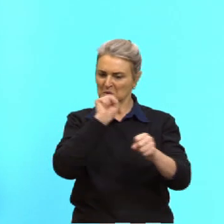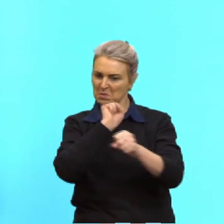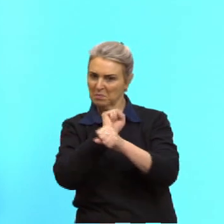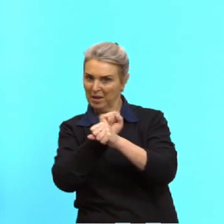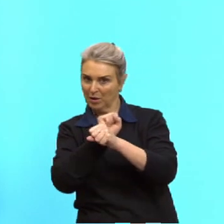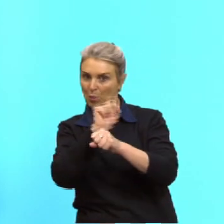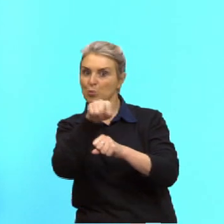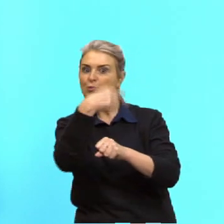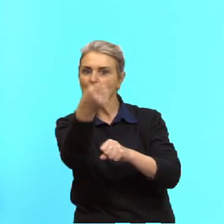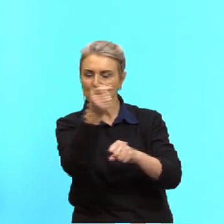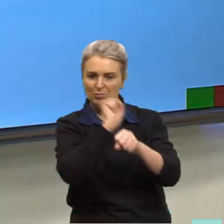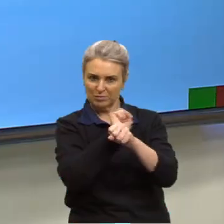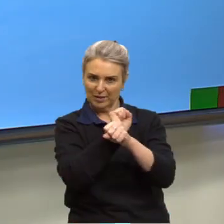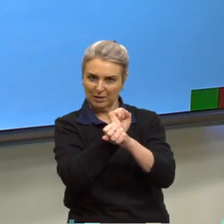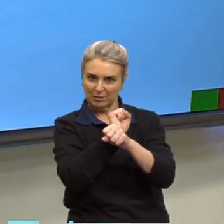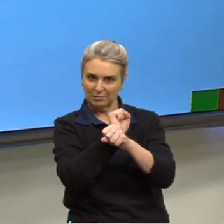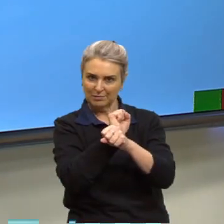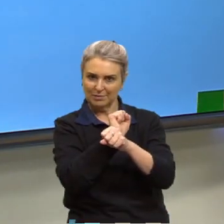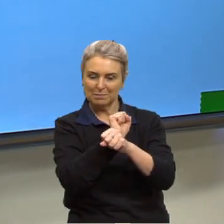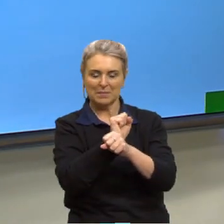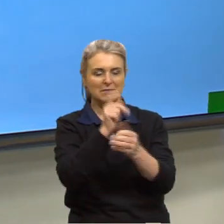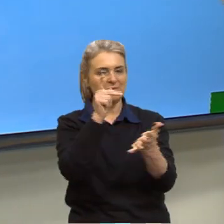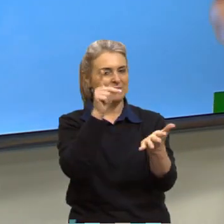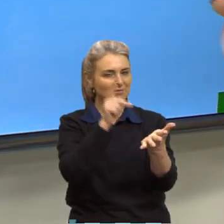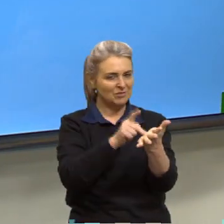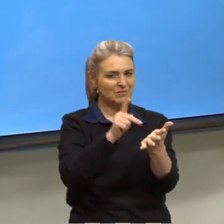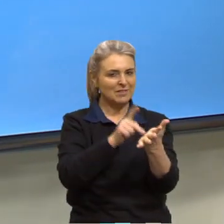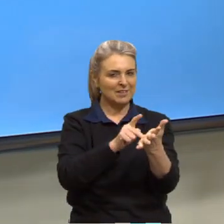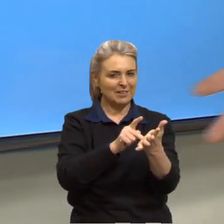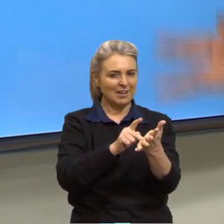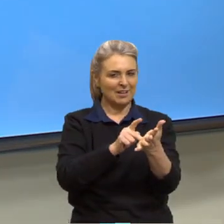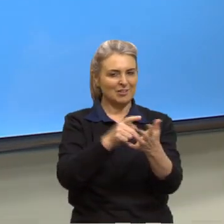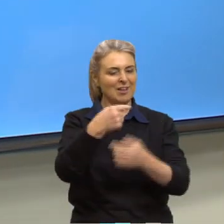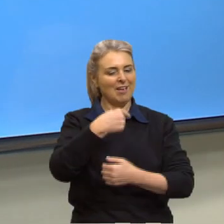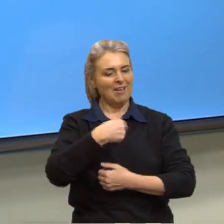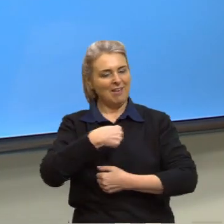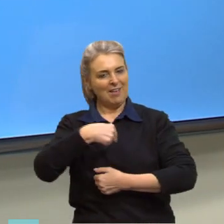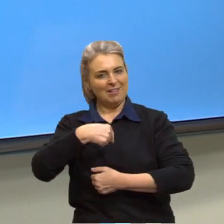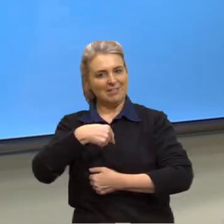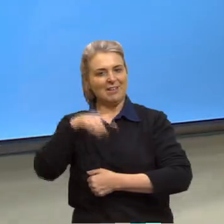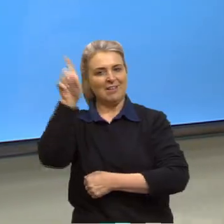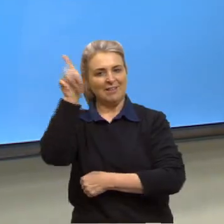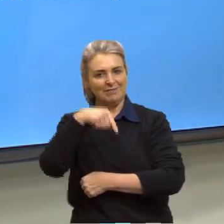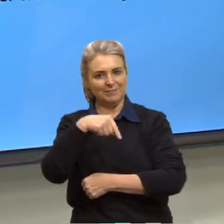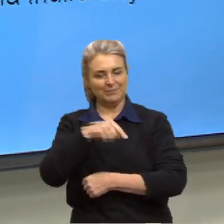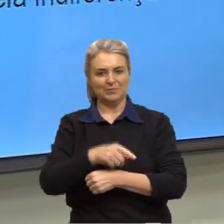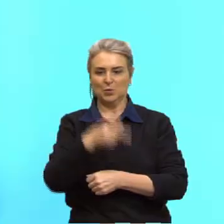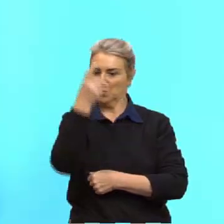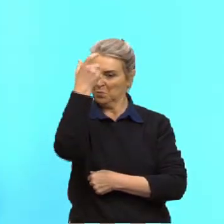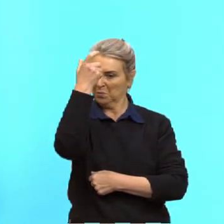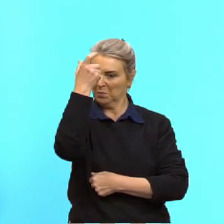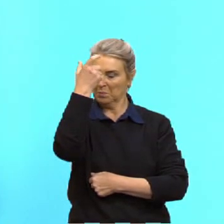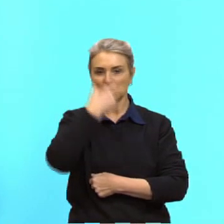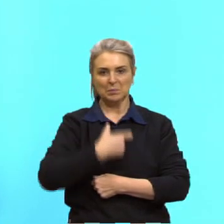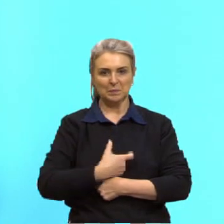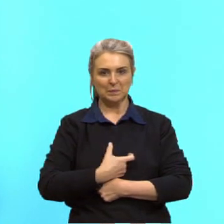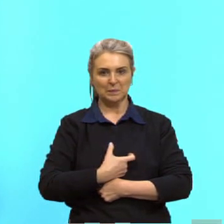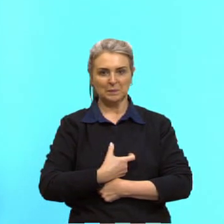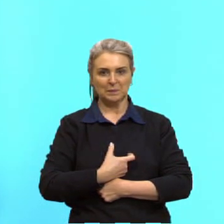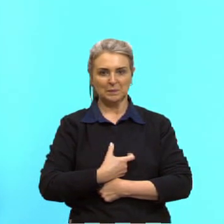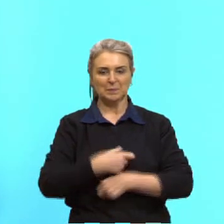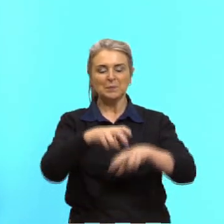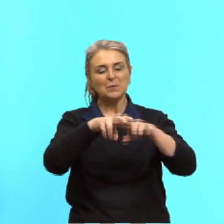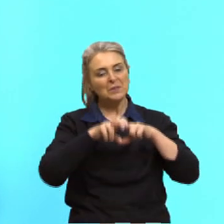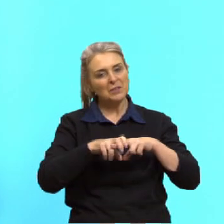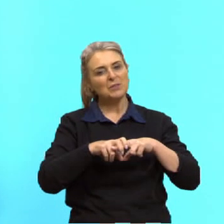dele para o que de fato ele é enquanto pessoa que constitui esse conflito, que constitui essa